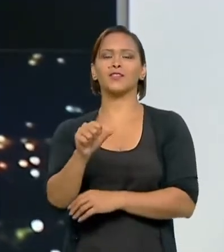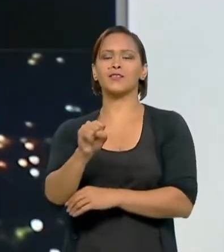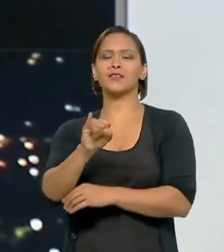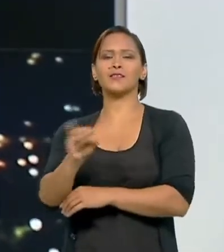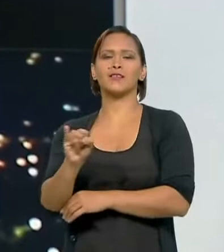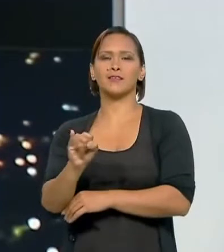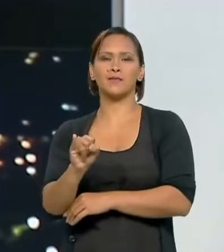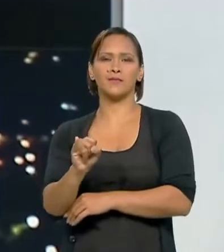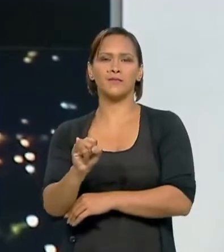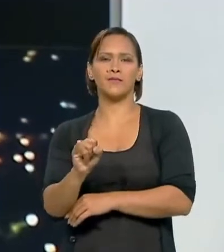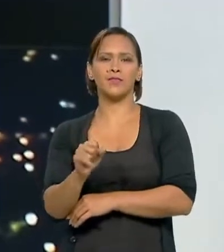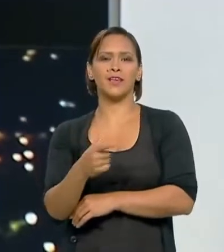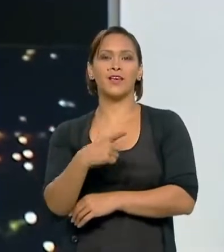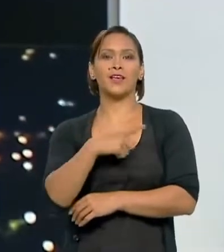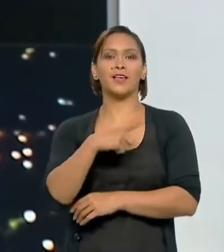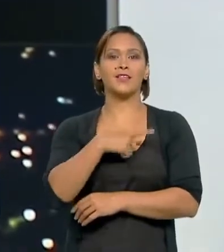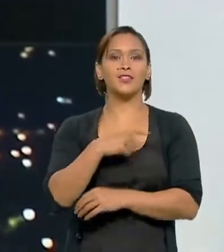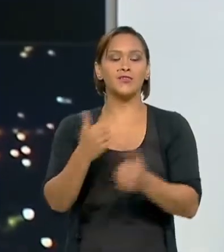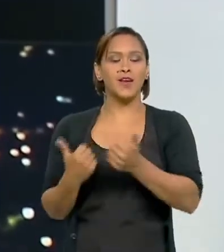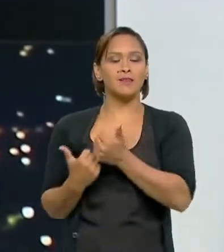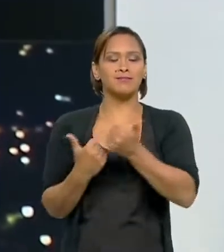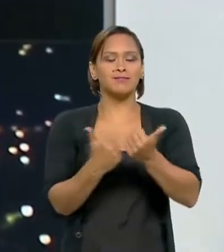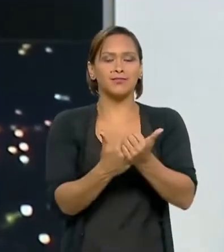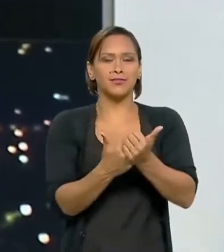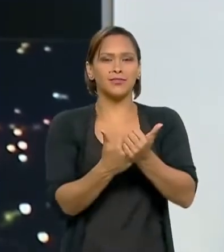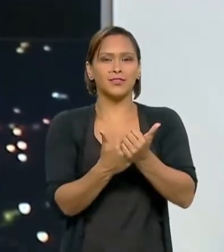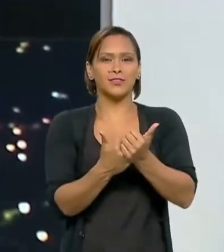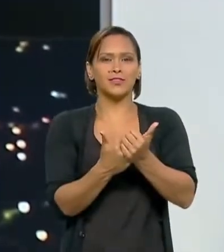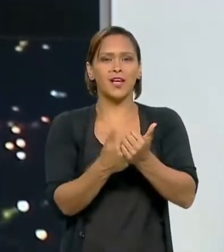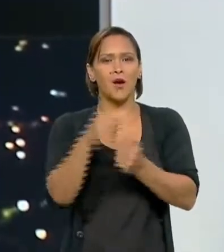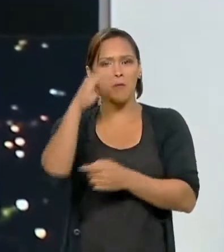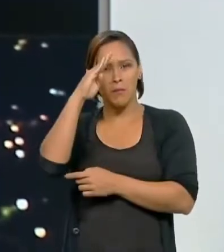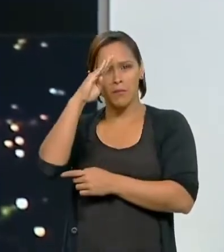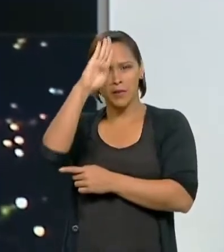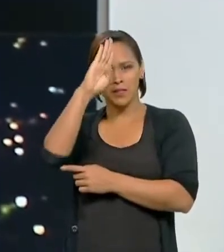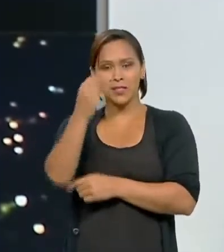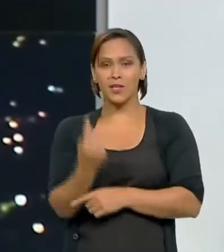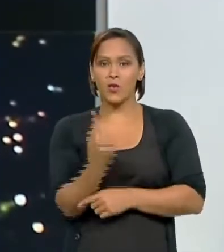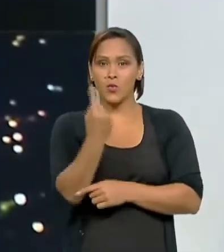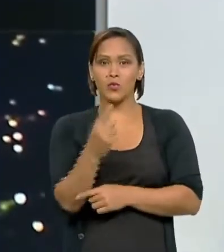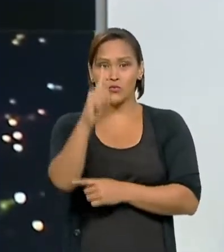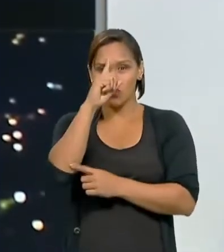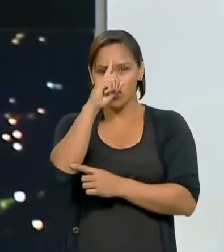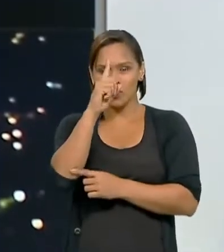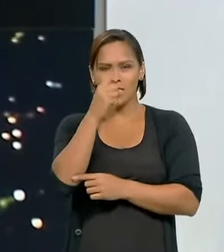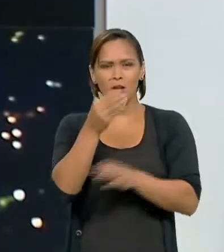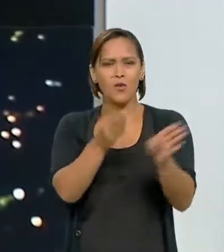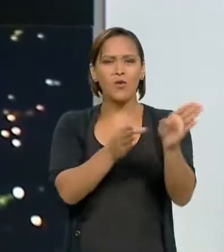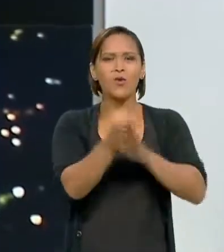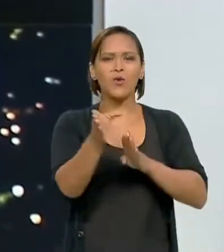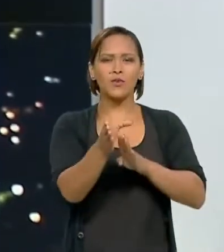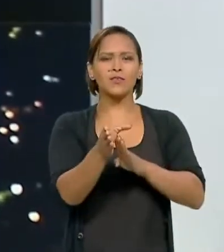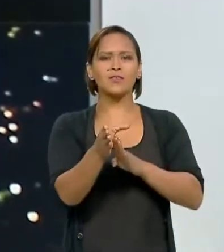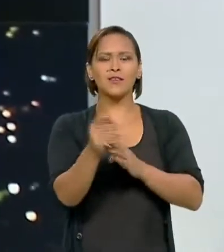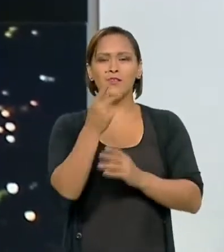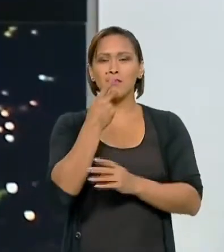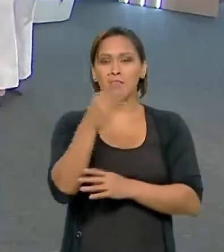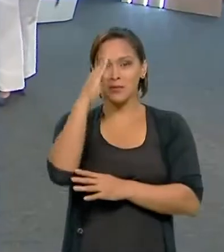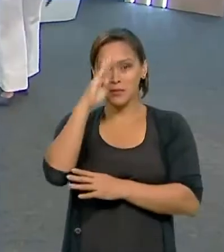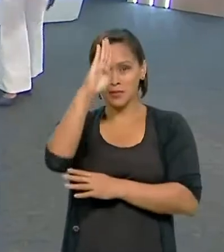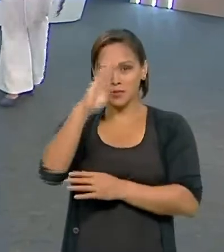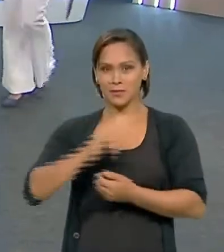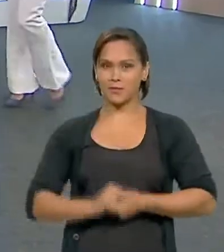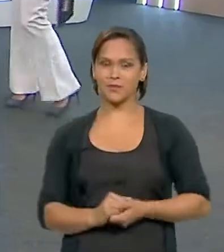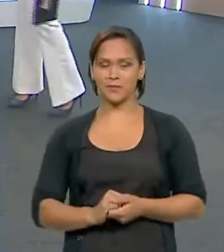república e tivesse que assessorar o presidente Jair Bolsonaro por um dia, que conselho você daria? Veja só o que